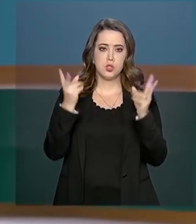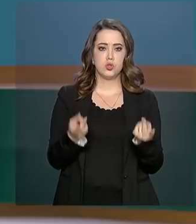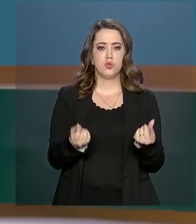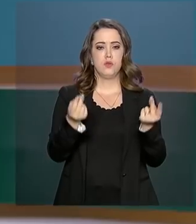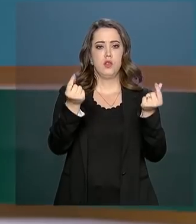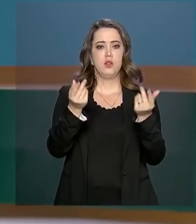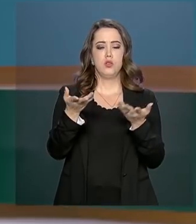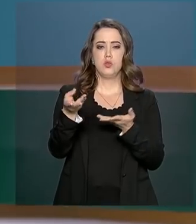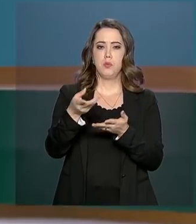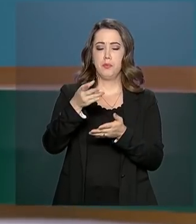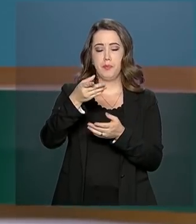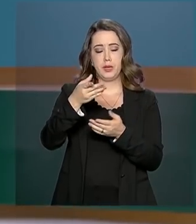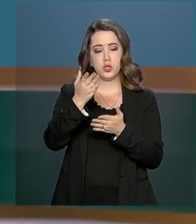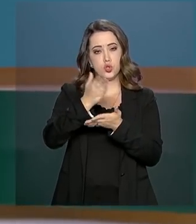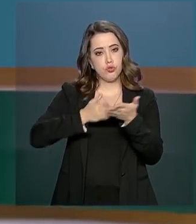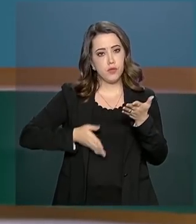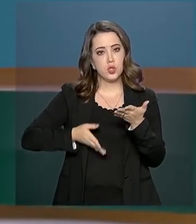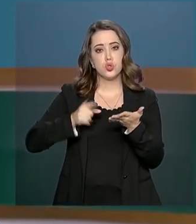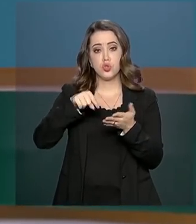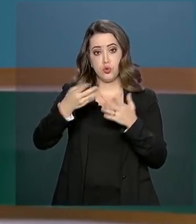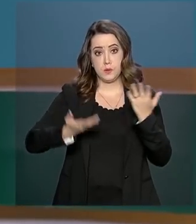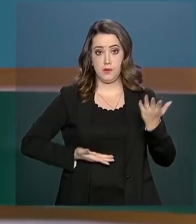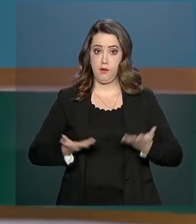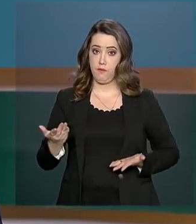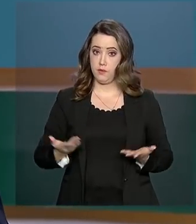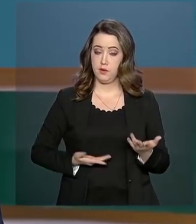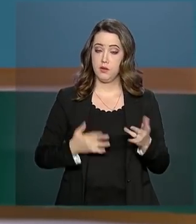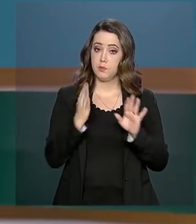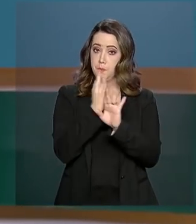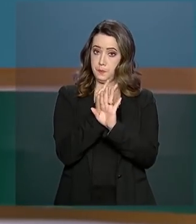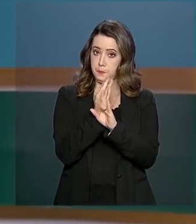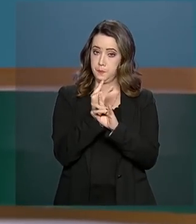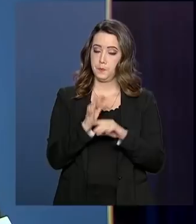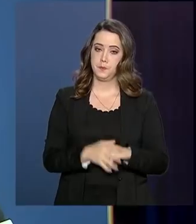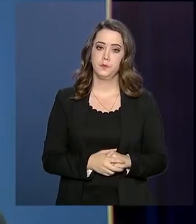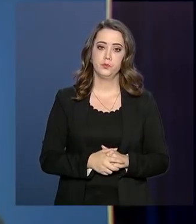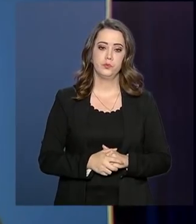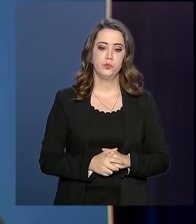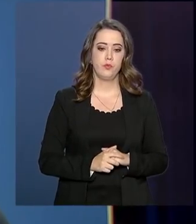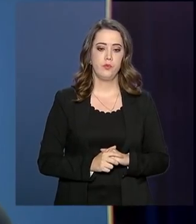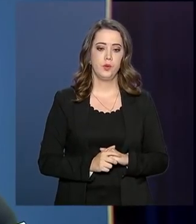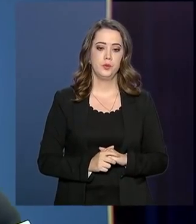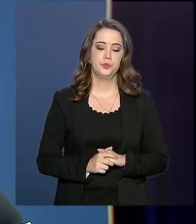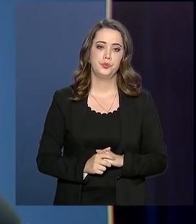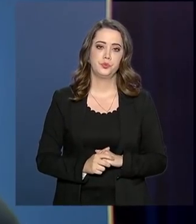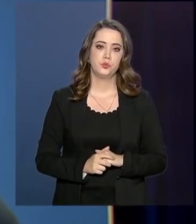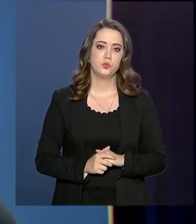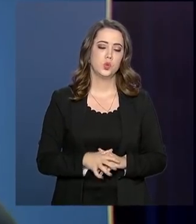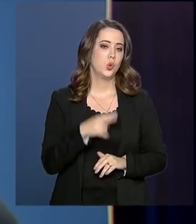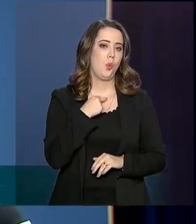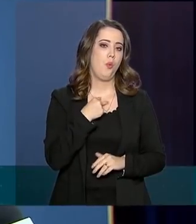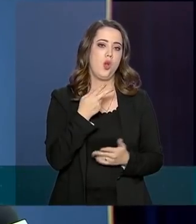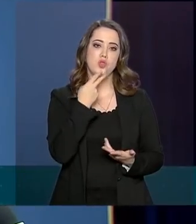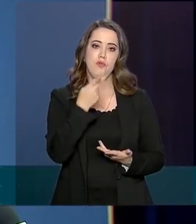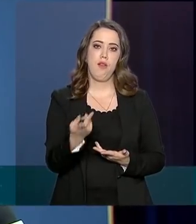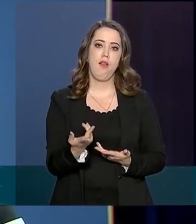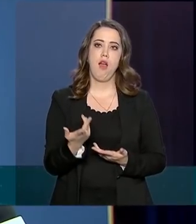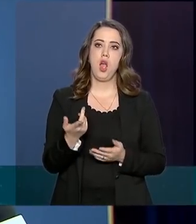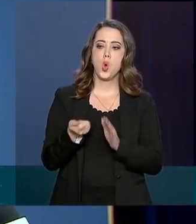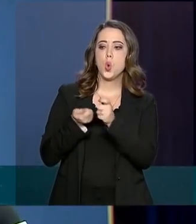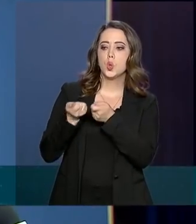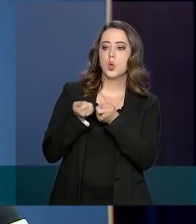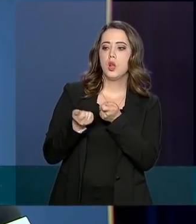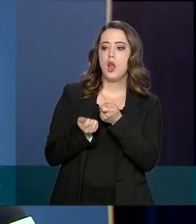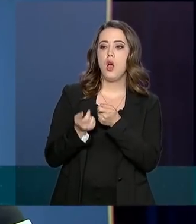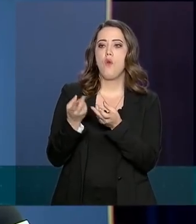preços para compartilhamento desses serviços nos municípios. Não adianta regular o preço do pão se